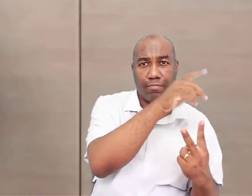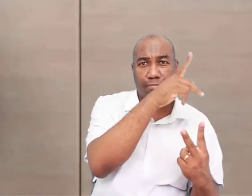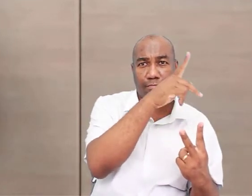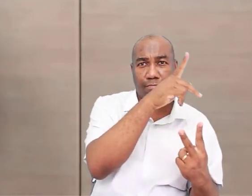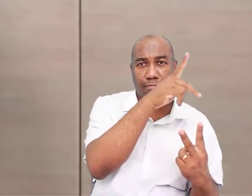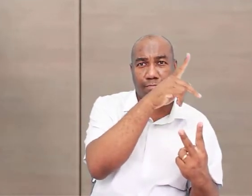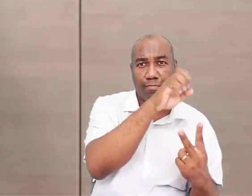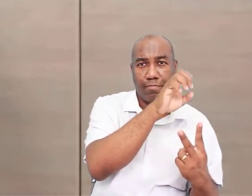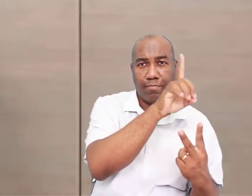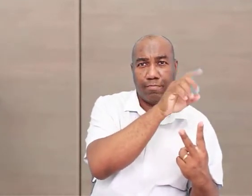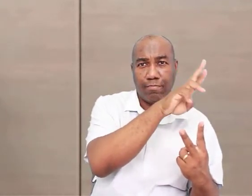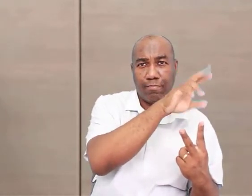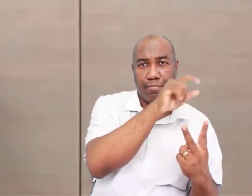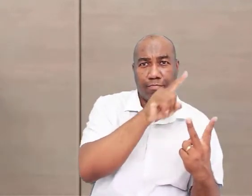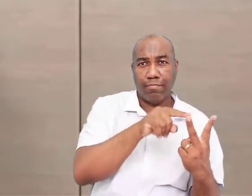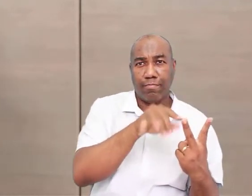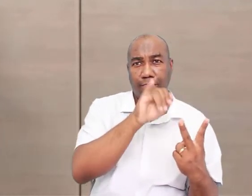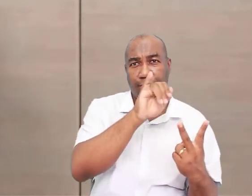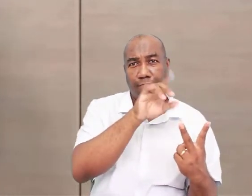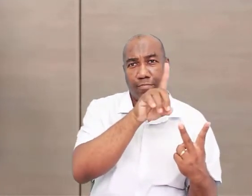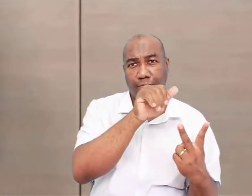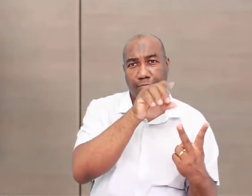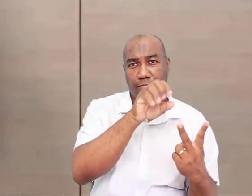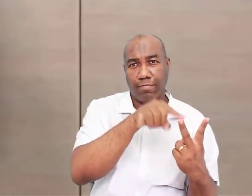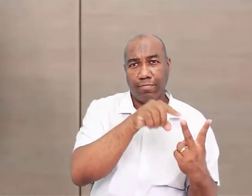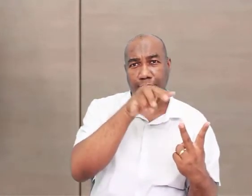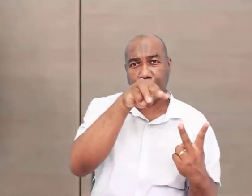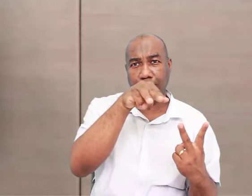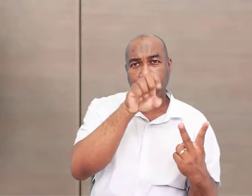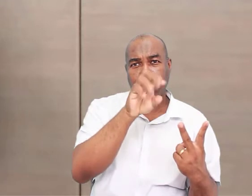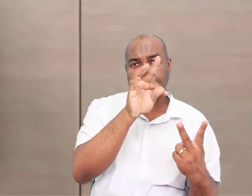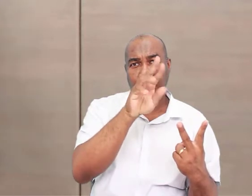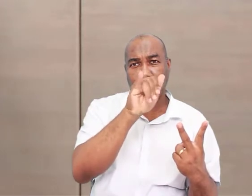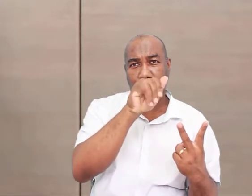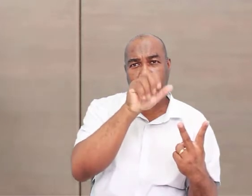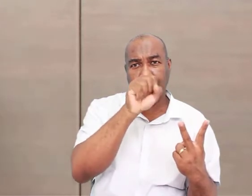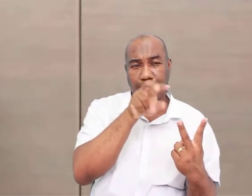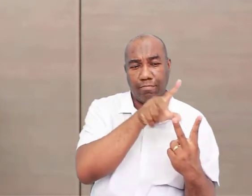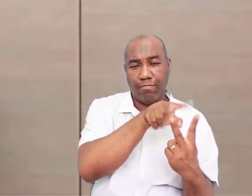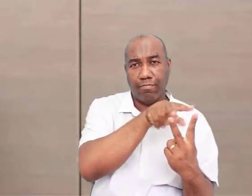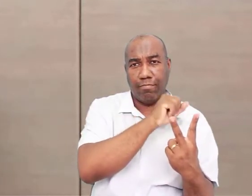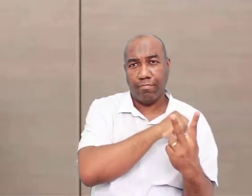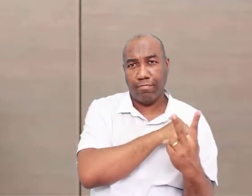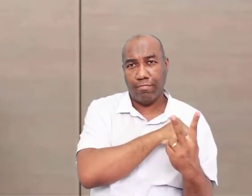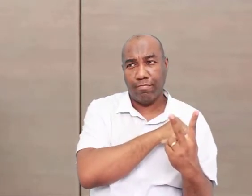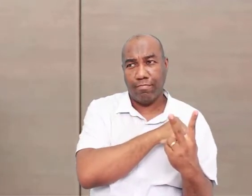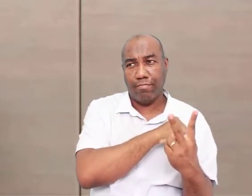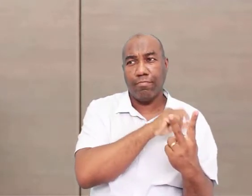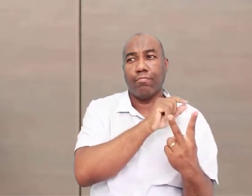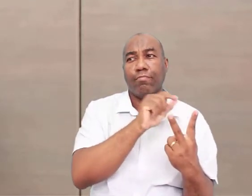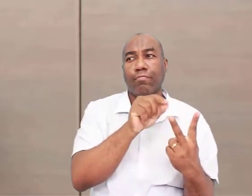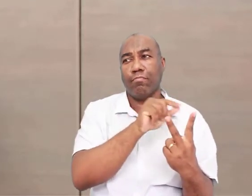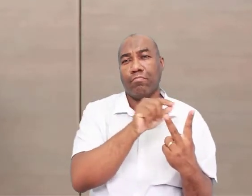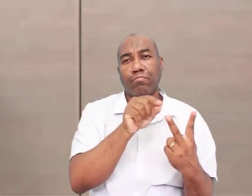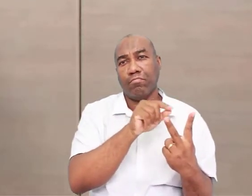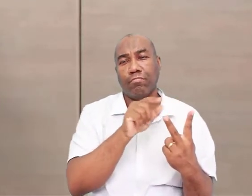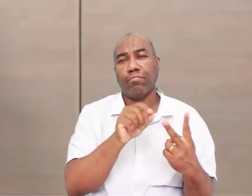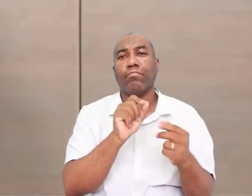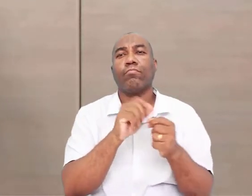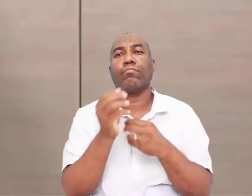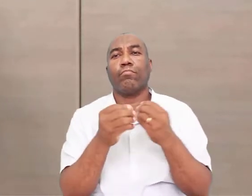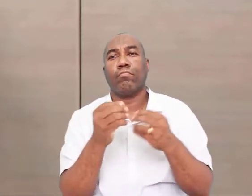assim, ele coloca assim. Paleolítico, Neolítico e dados metais. Ou, Paleolítico, Idade da Pedra Lascada.